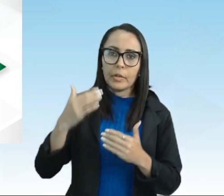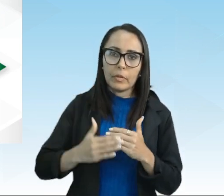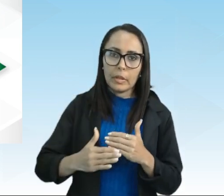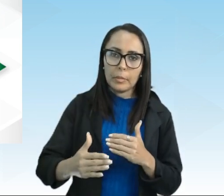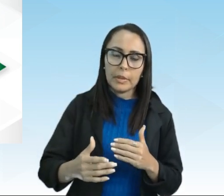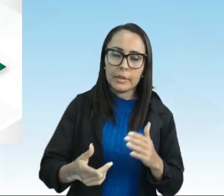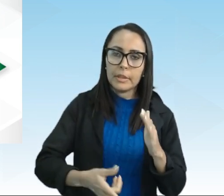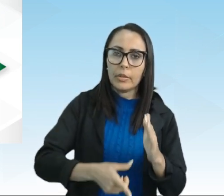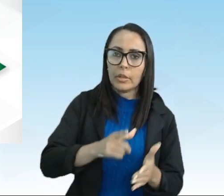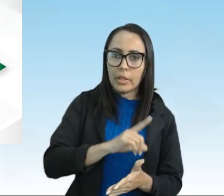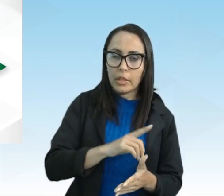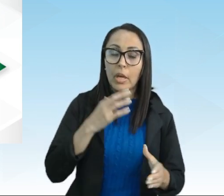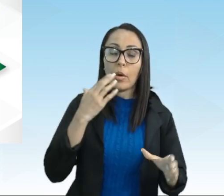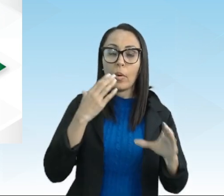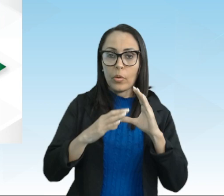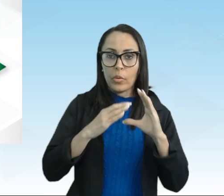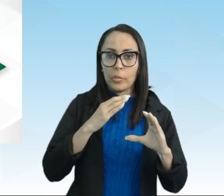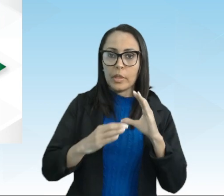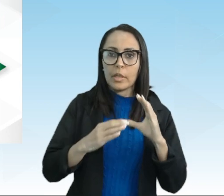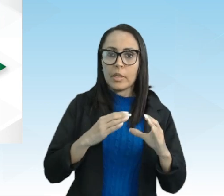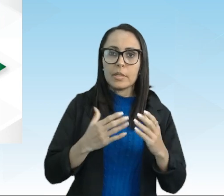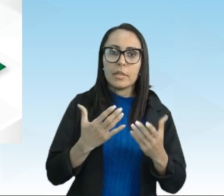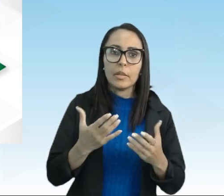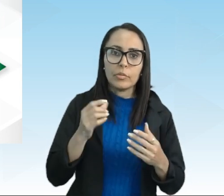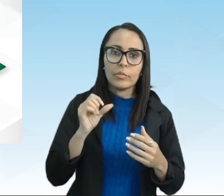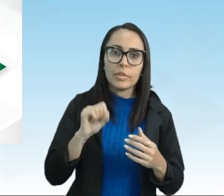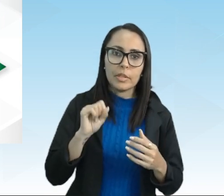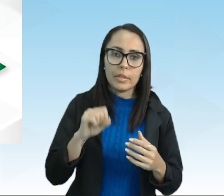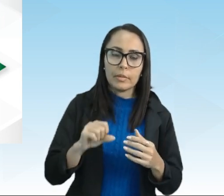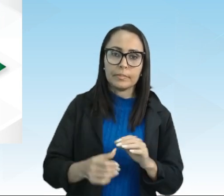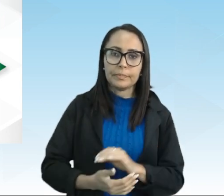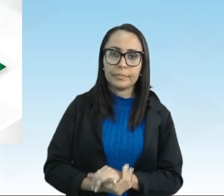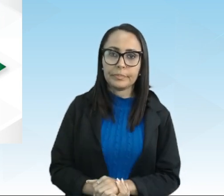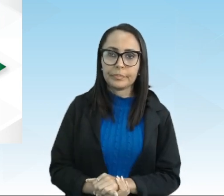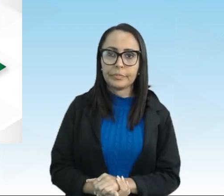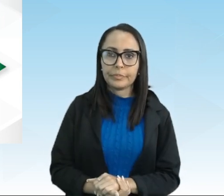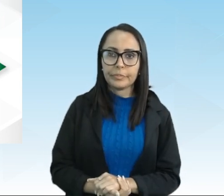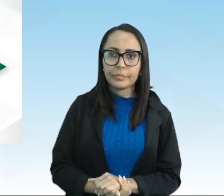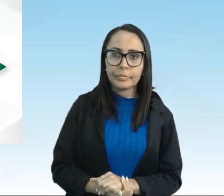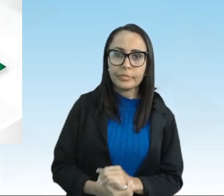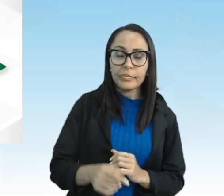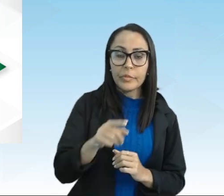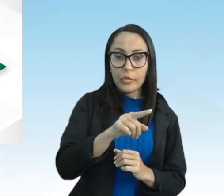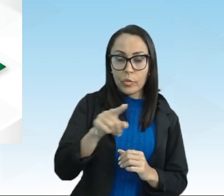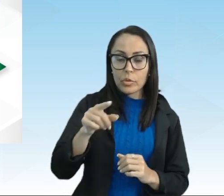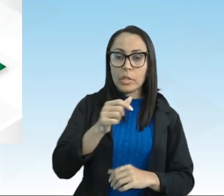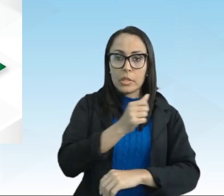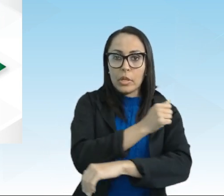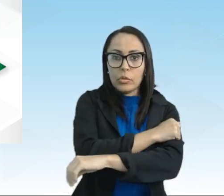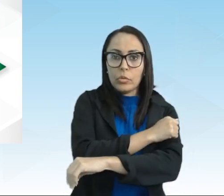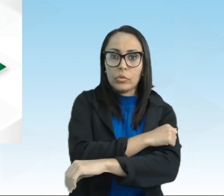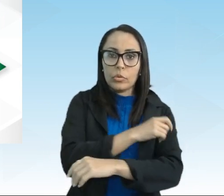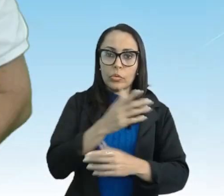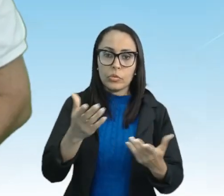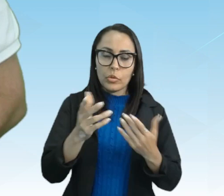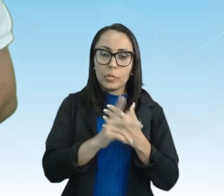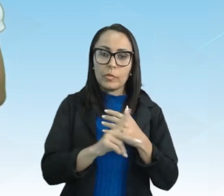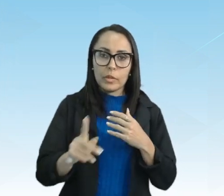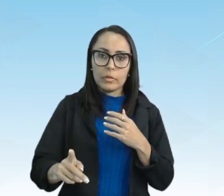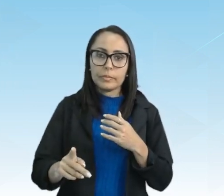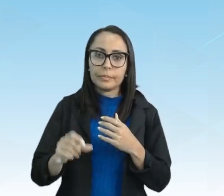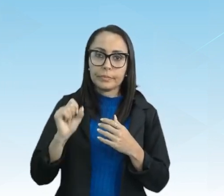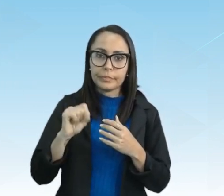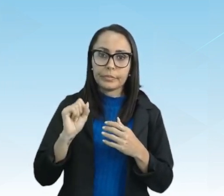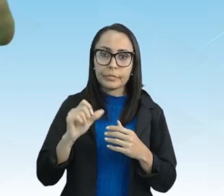anterior a uma comunicação a uma retextualização no caso, vocês estudantes com seus professores